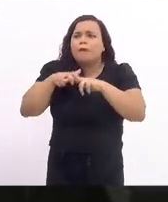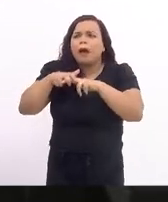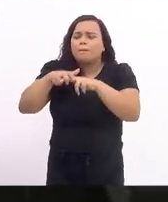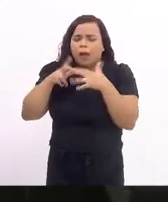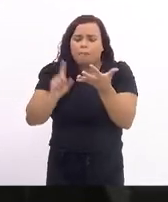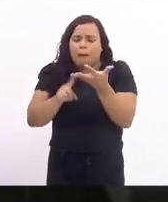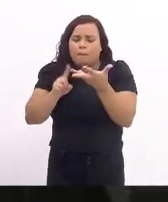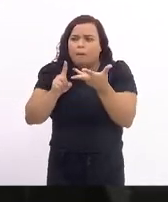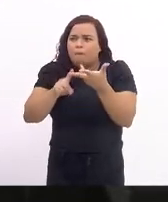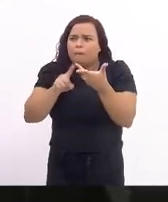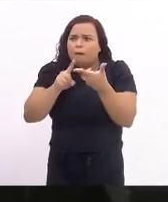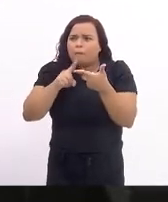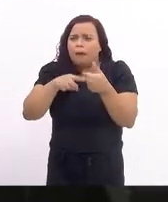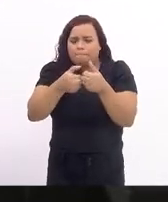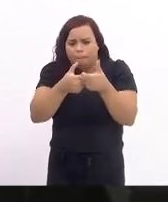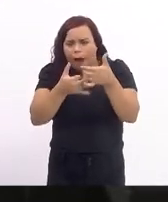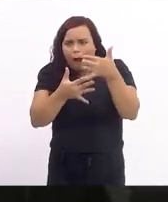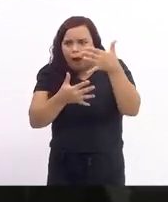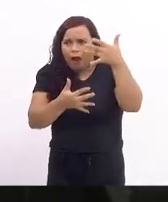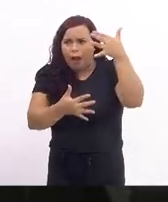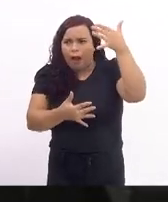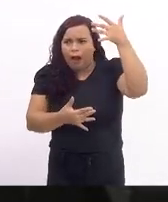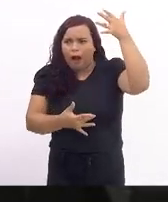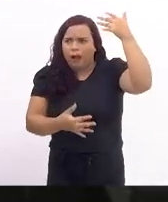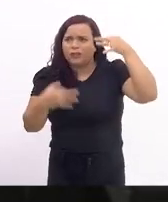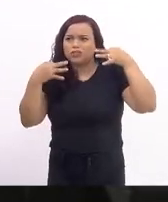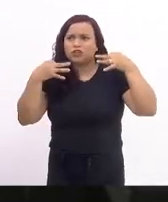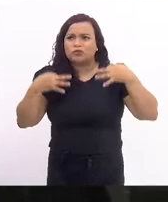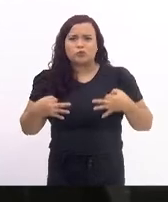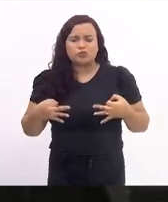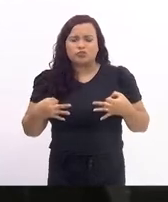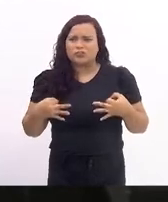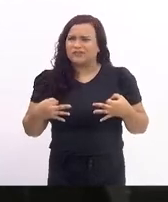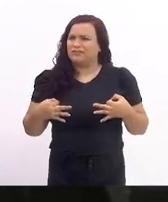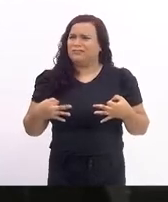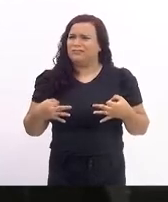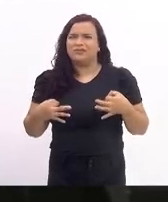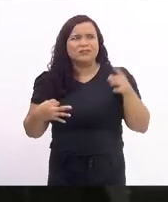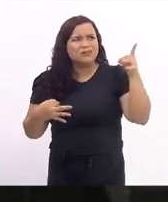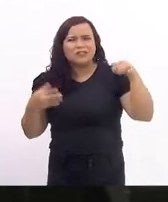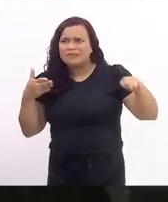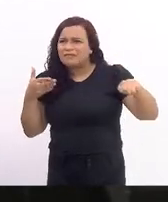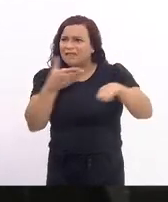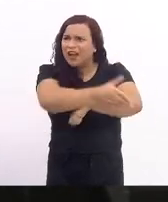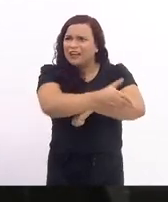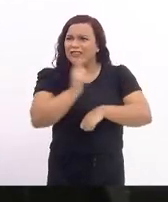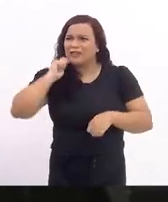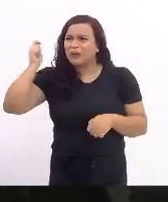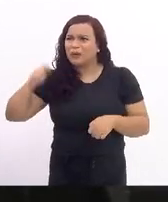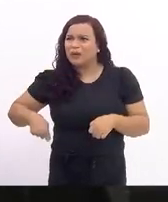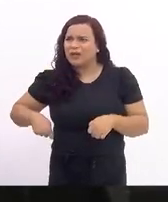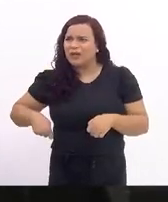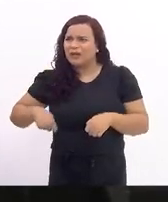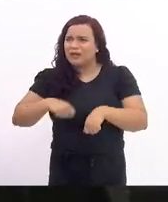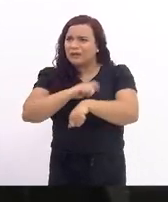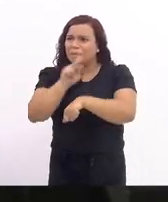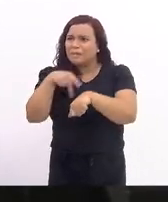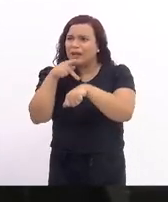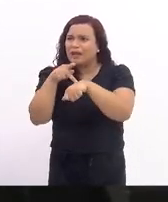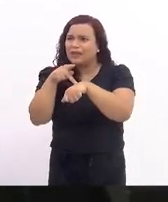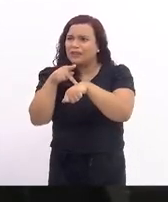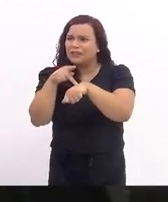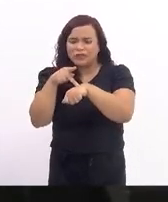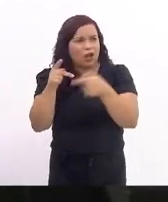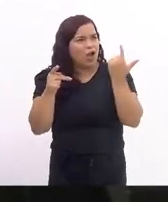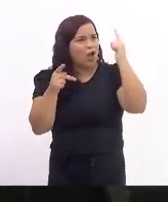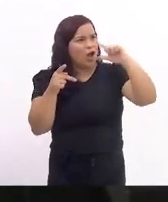Como fosse justificável uma invasão de um país por